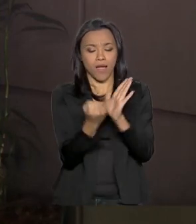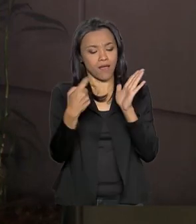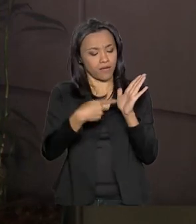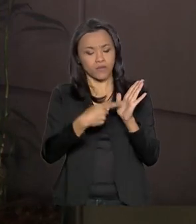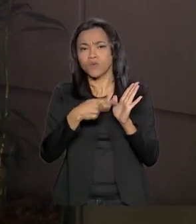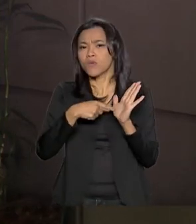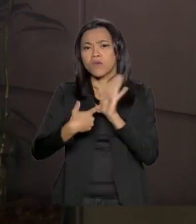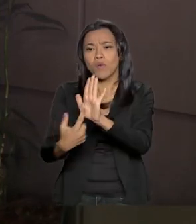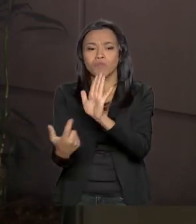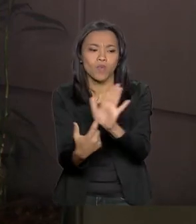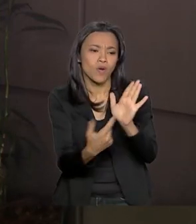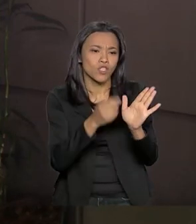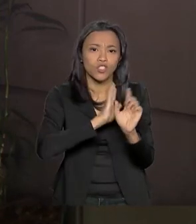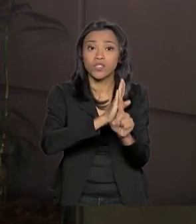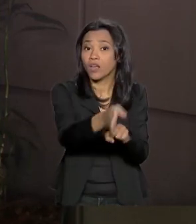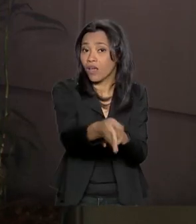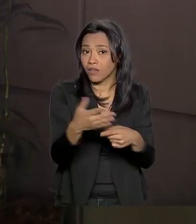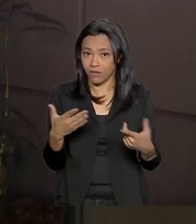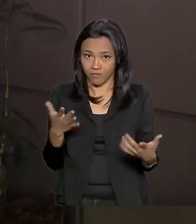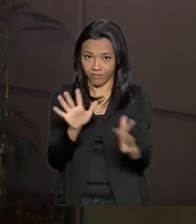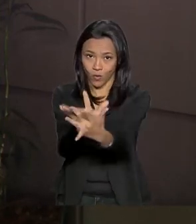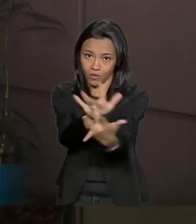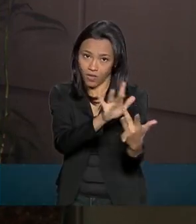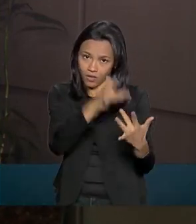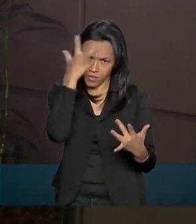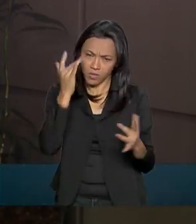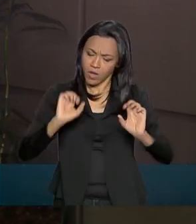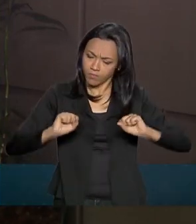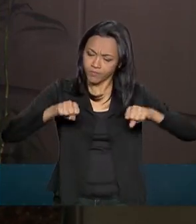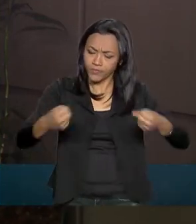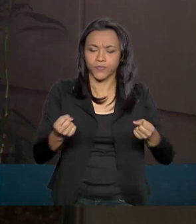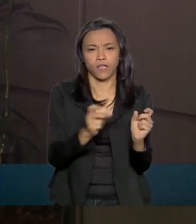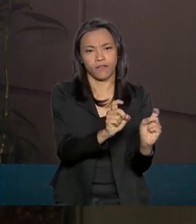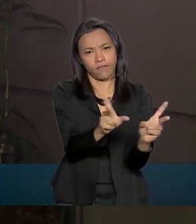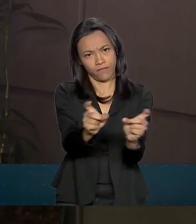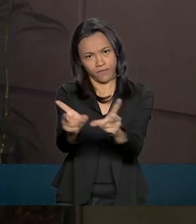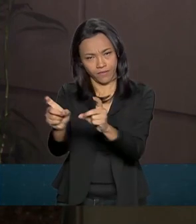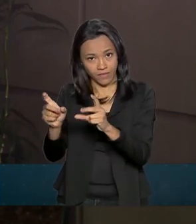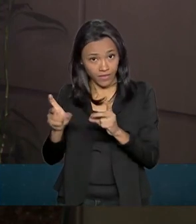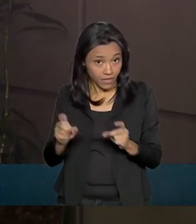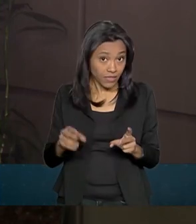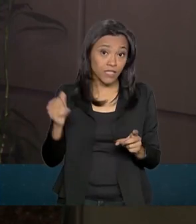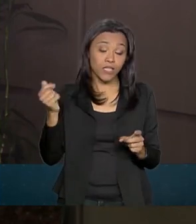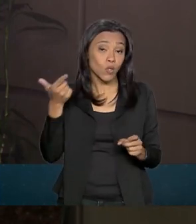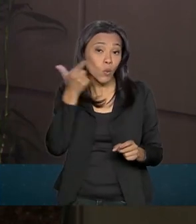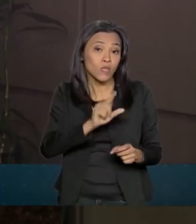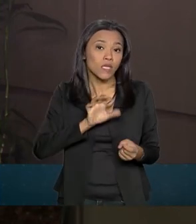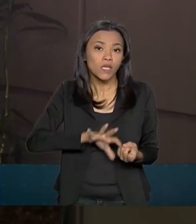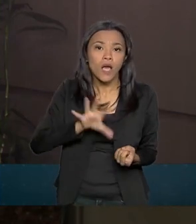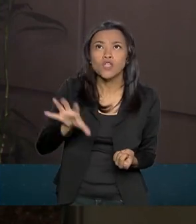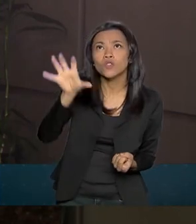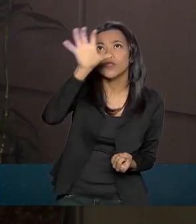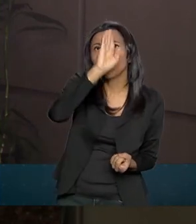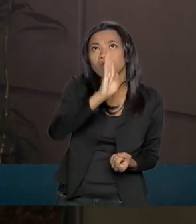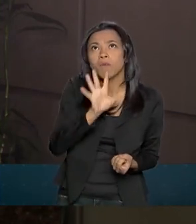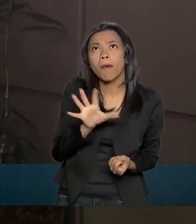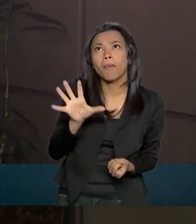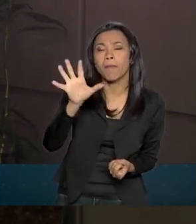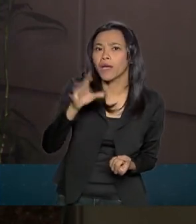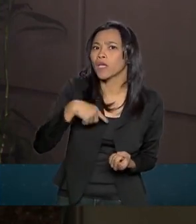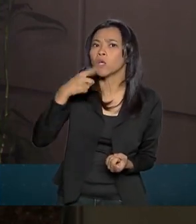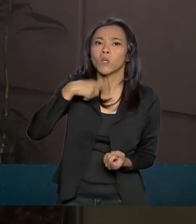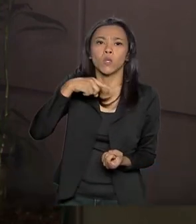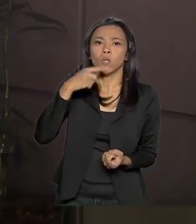direta como um canal a mais de distribuição, para alavancar suas vendas e chegar a regiões e lugares que não